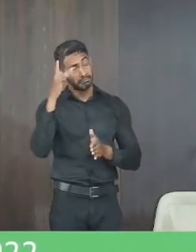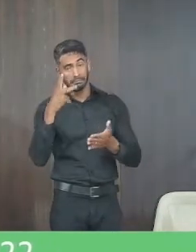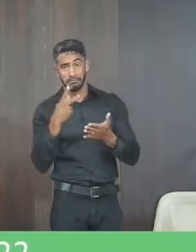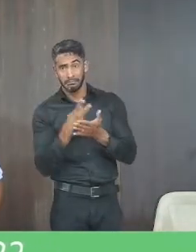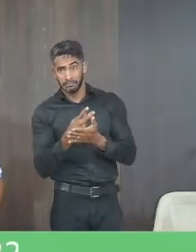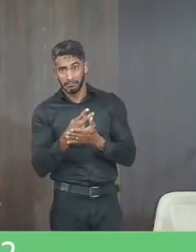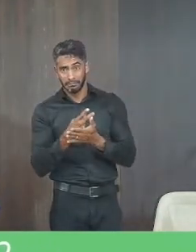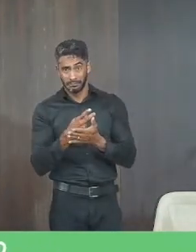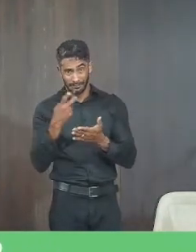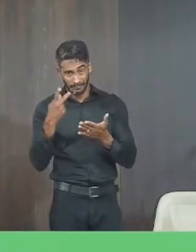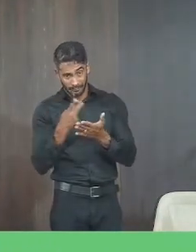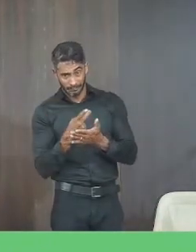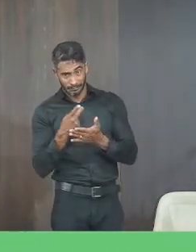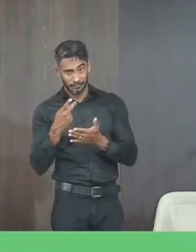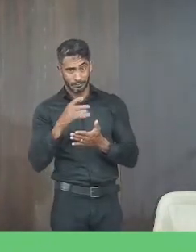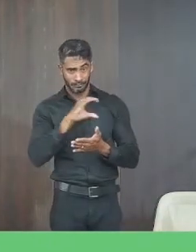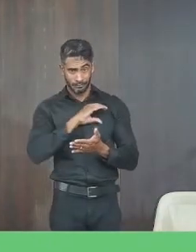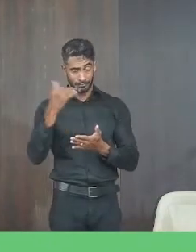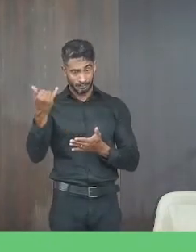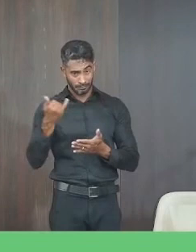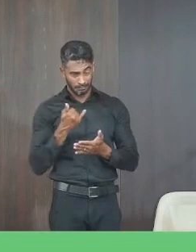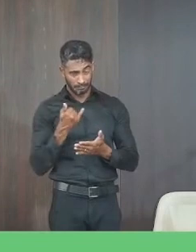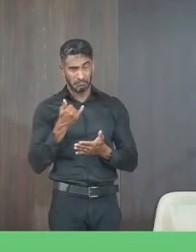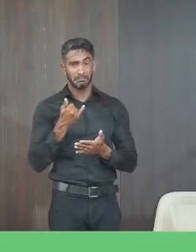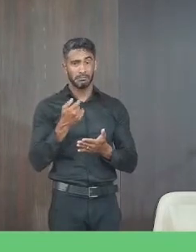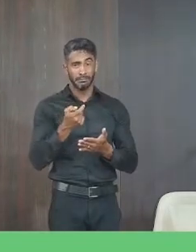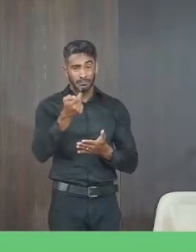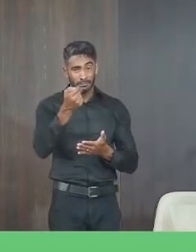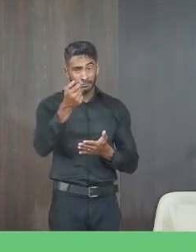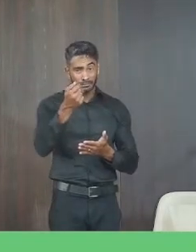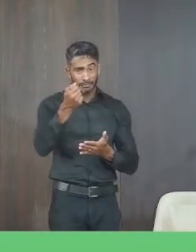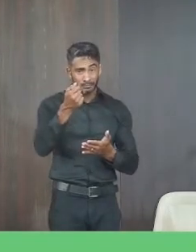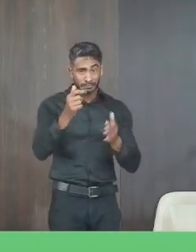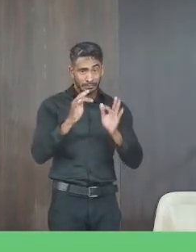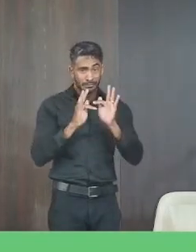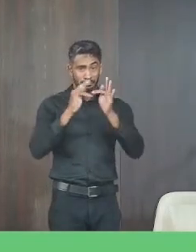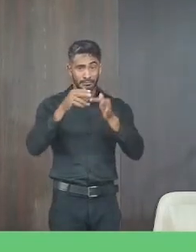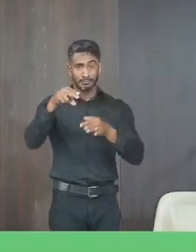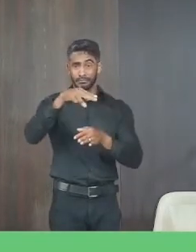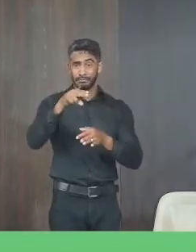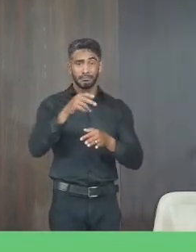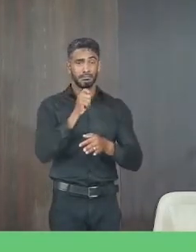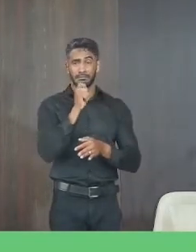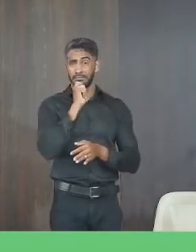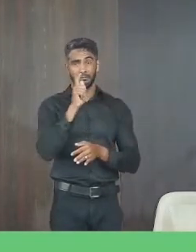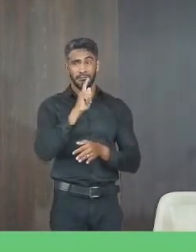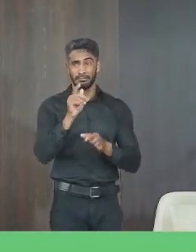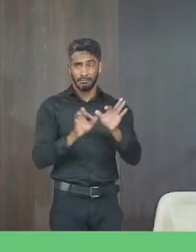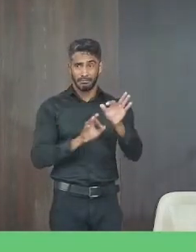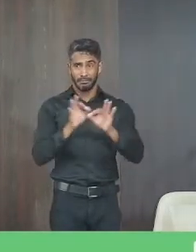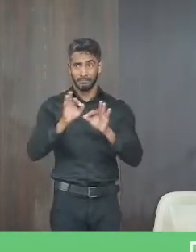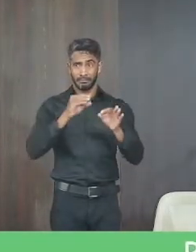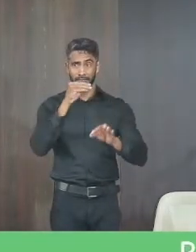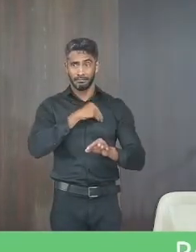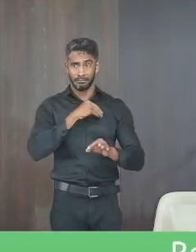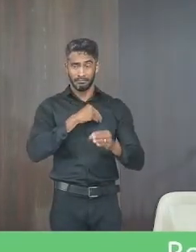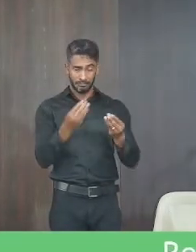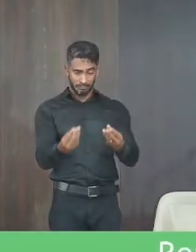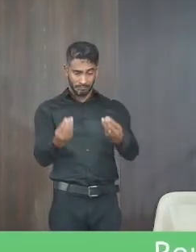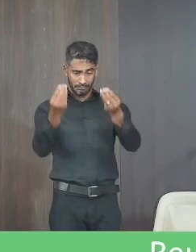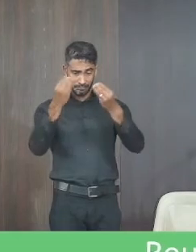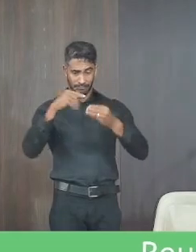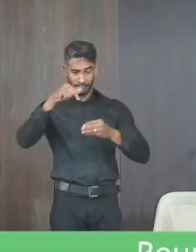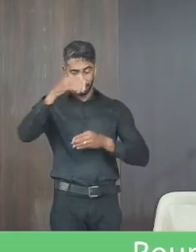colegas que me corrijam já estamos findando novembro e até hoje esse plano de cargos salários não chegou até a